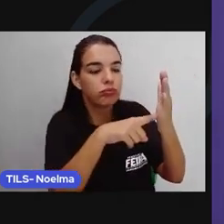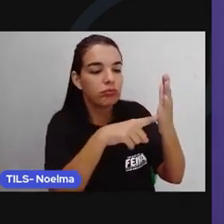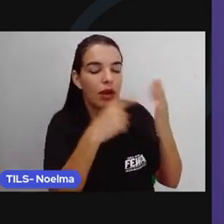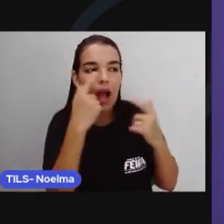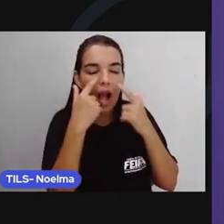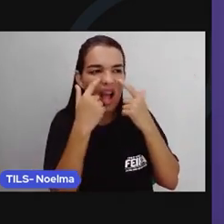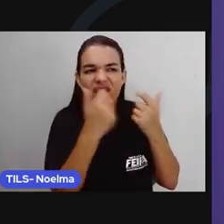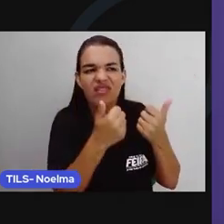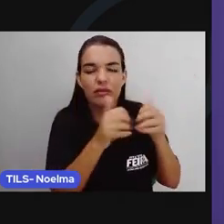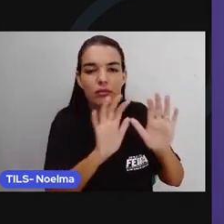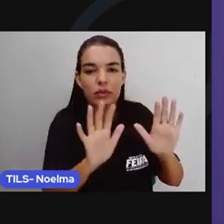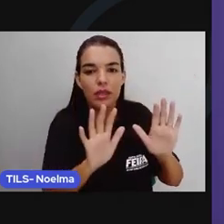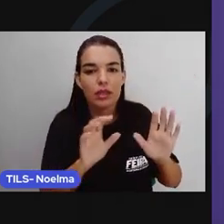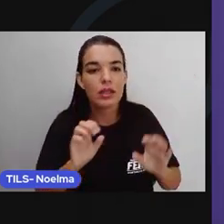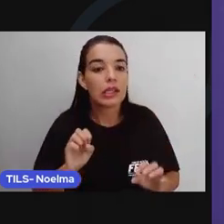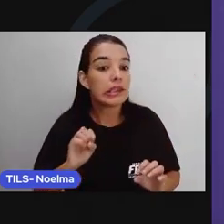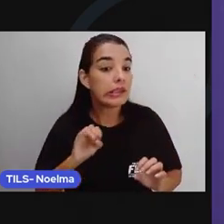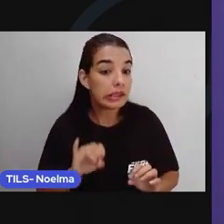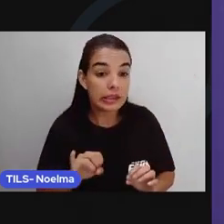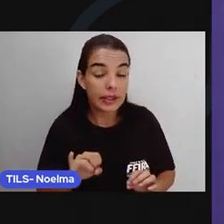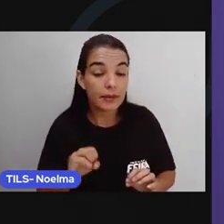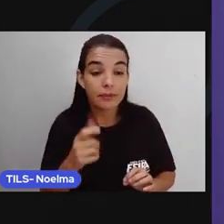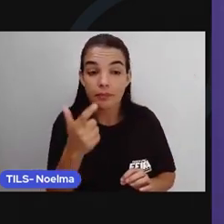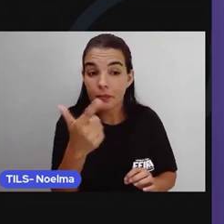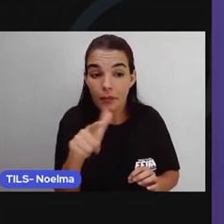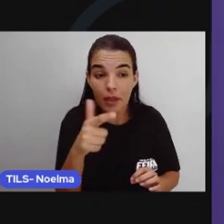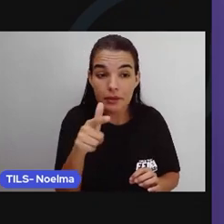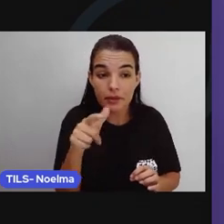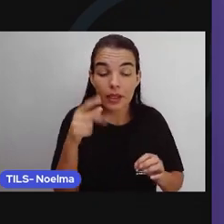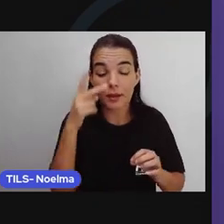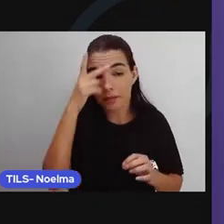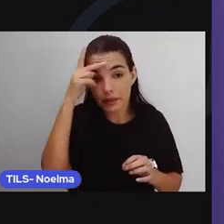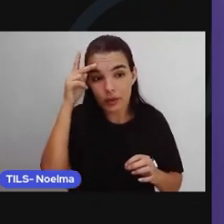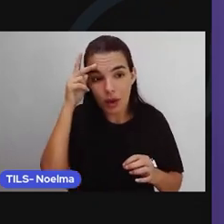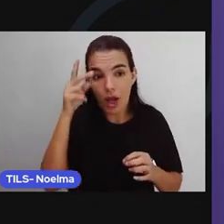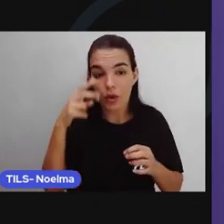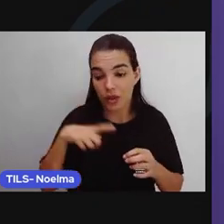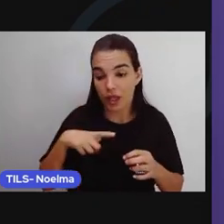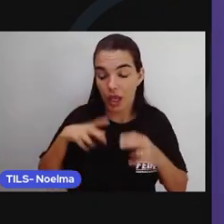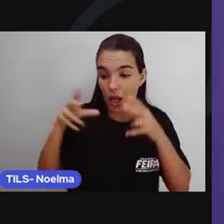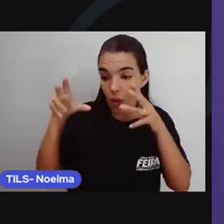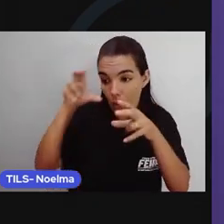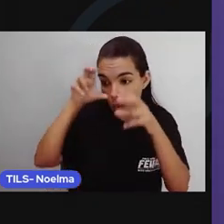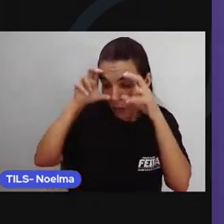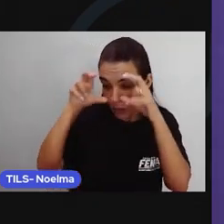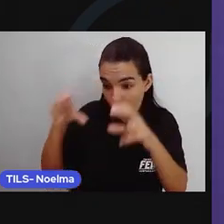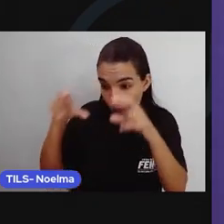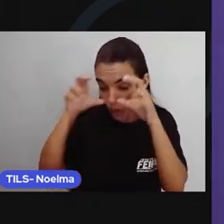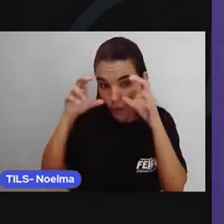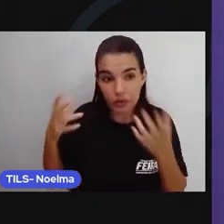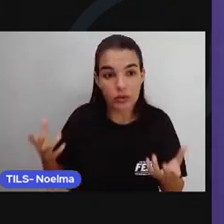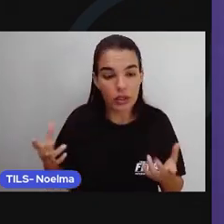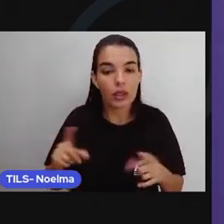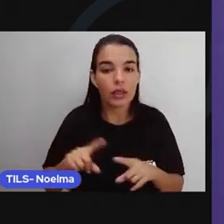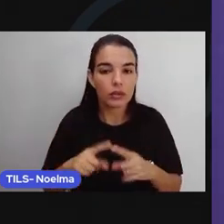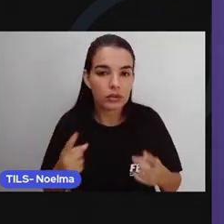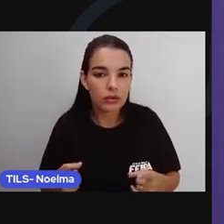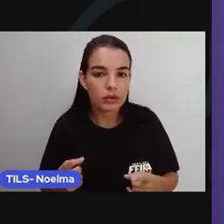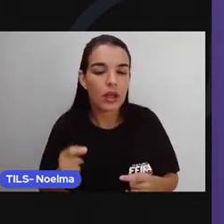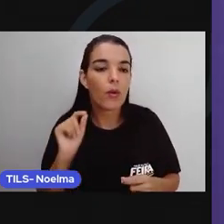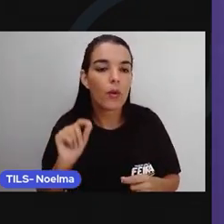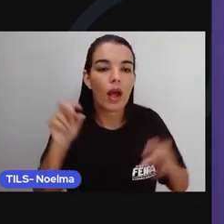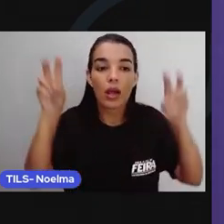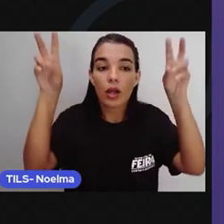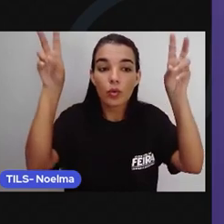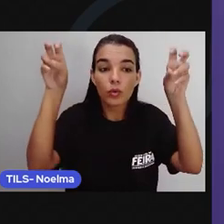curiosidade e, às vezes, o texto nem trata exatamente daquilo que a manchete fala. Já o título, não. O título costuma ser o coração do tema